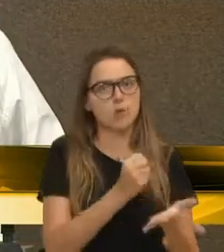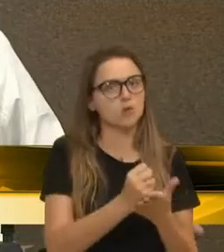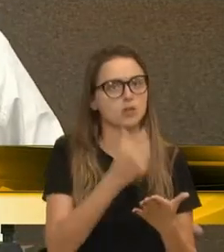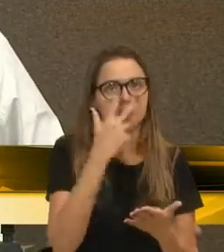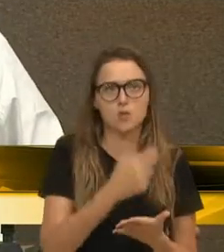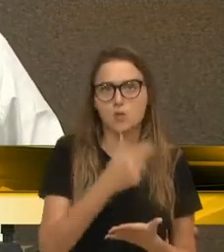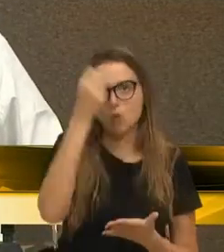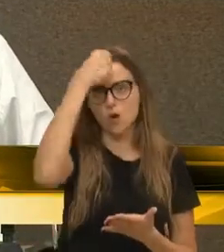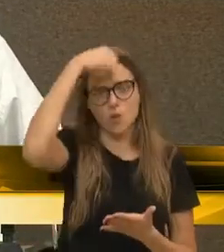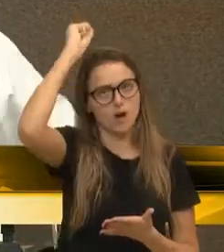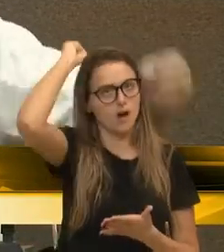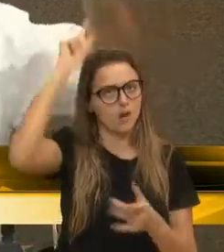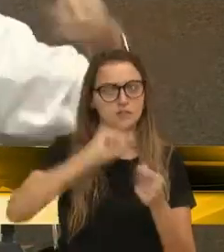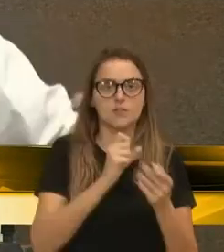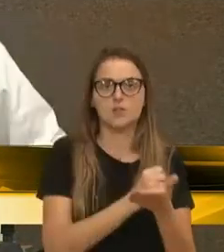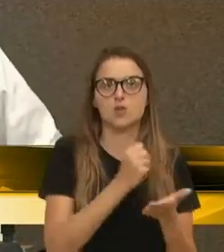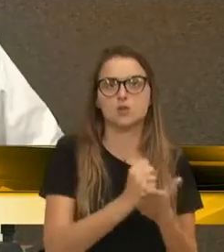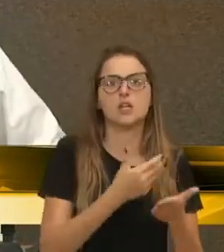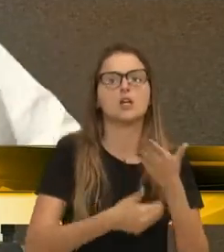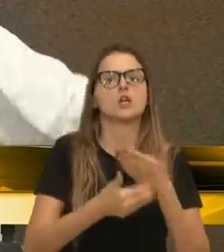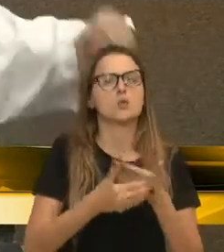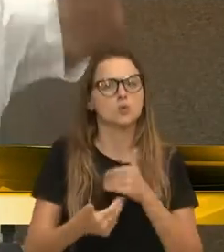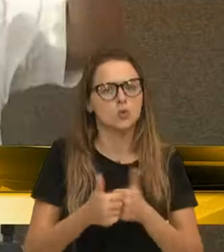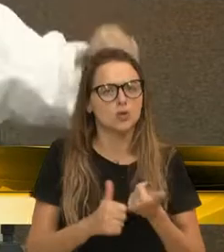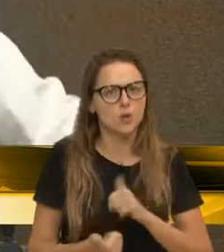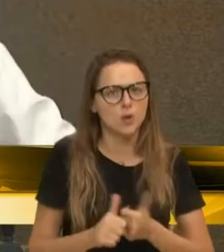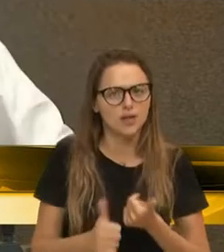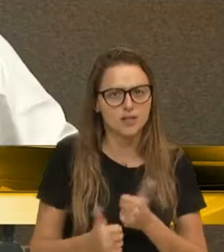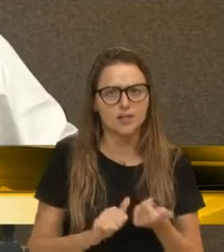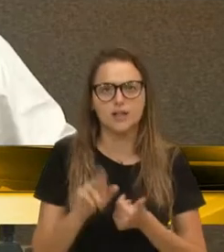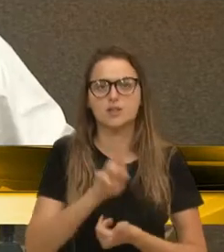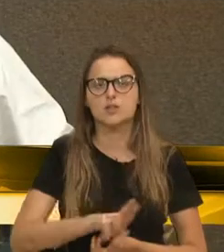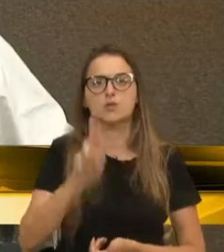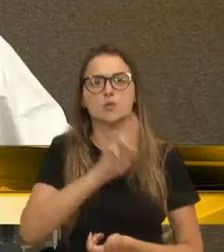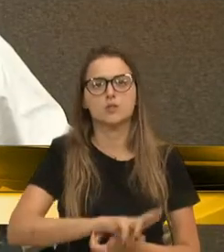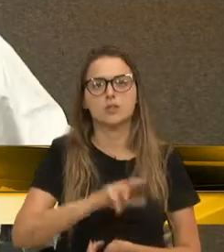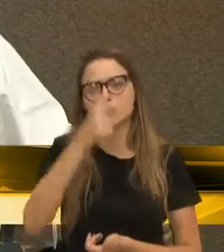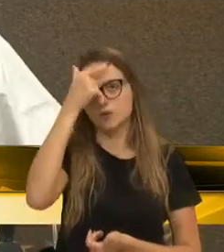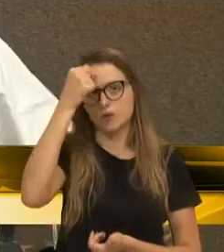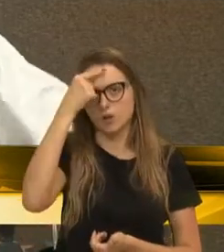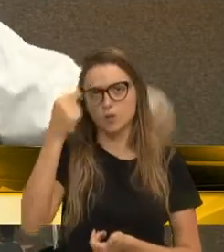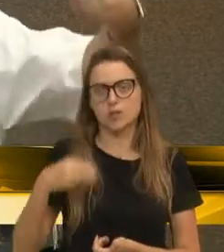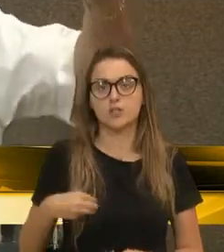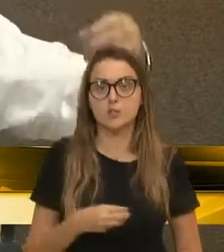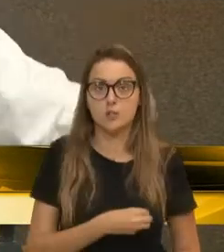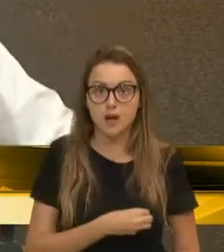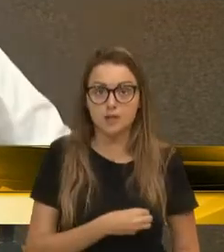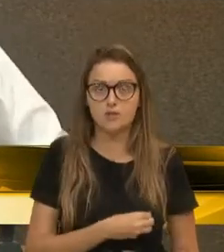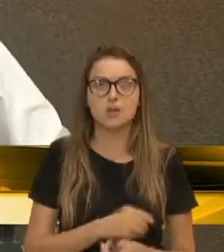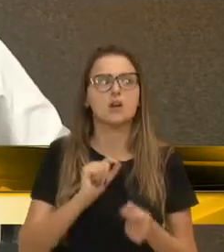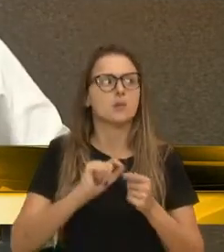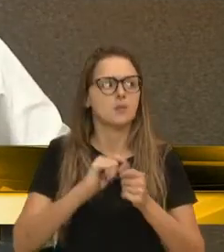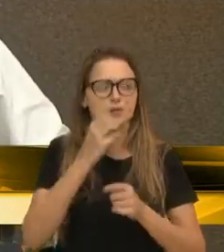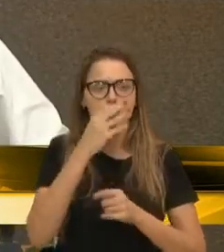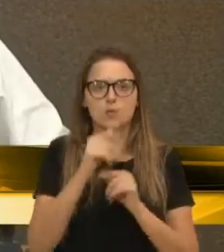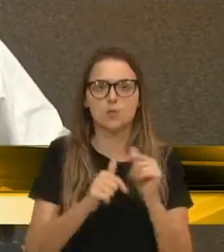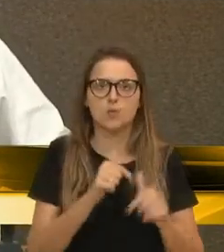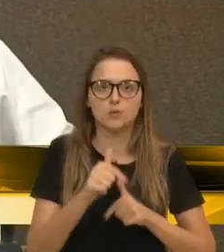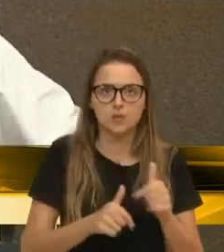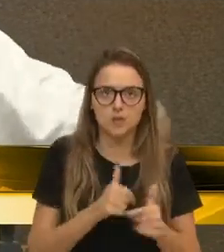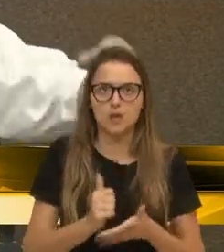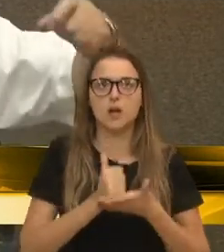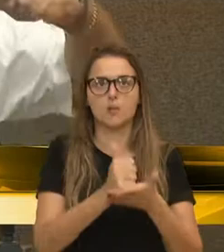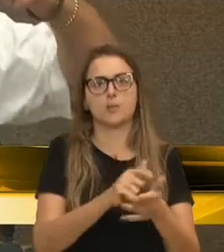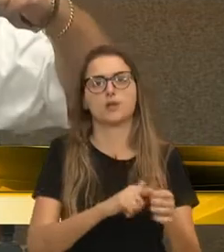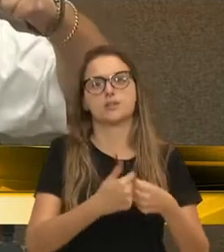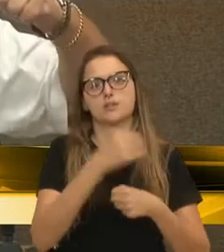com Universidade de Caxias do Sul, com toda a qualidade, usando a nossa Faculdade de Medicina, para prestar um bom serviço para Caxias.